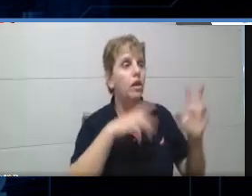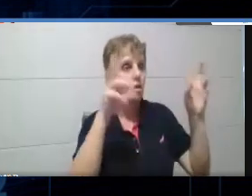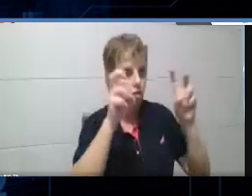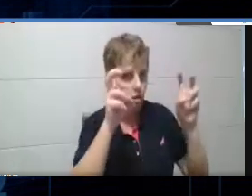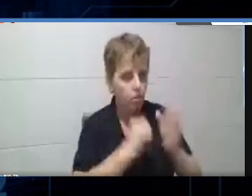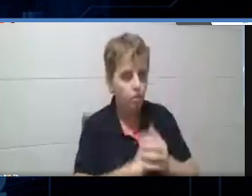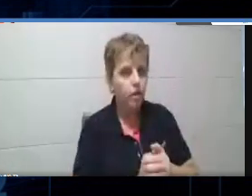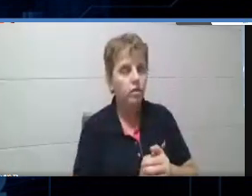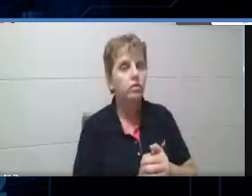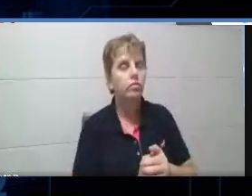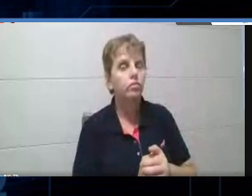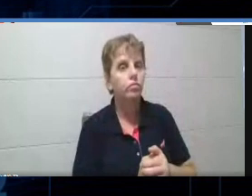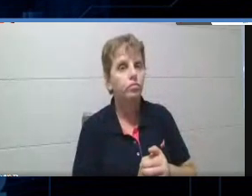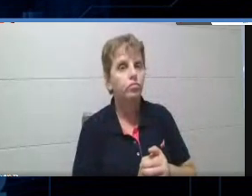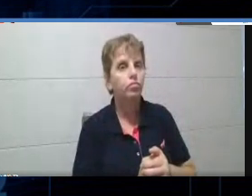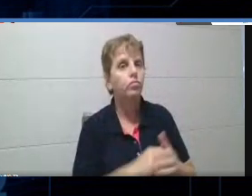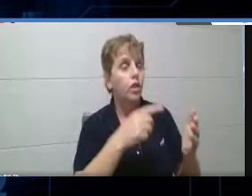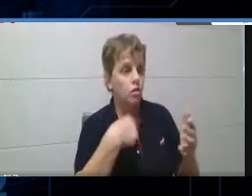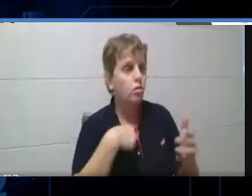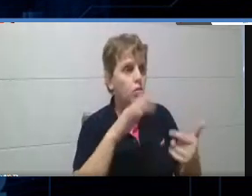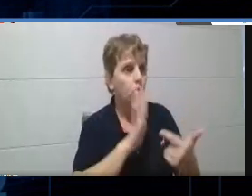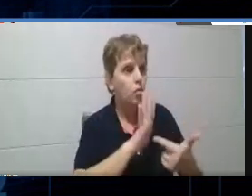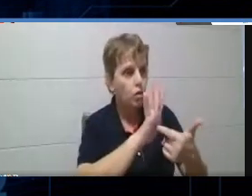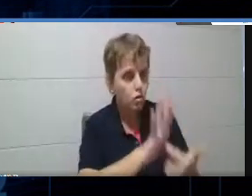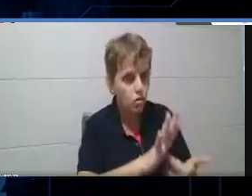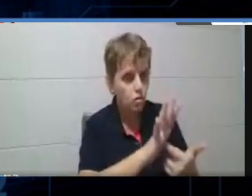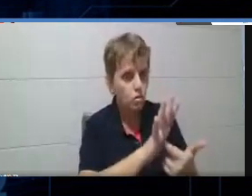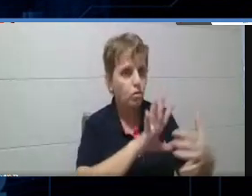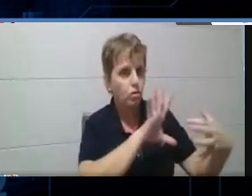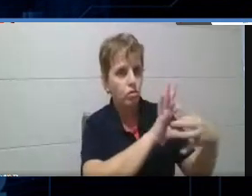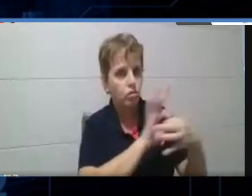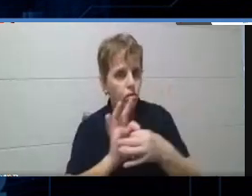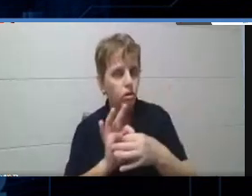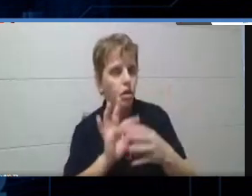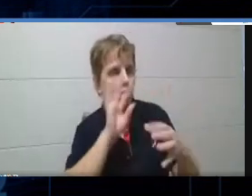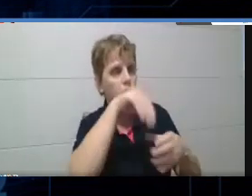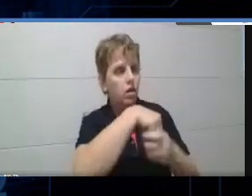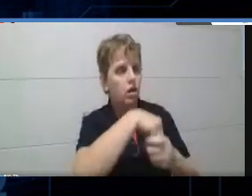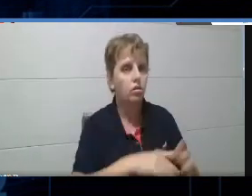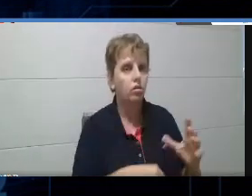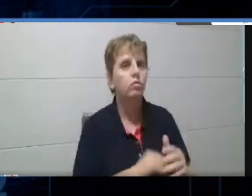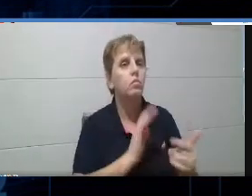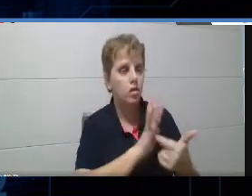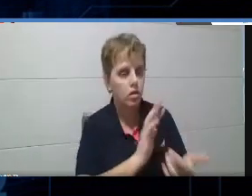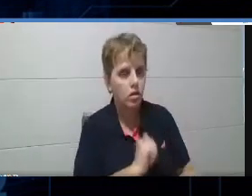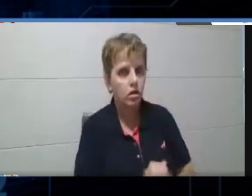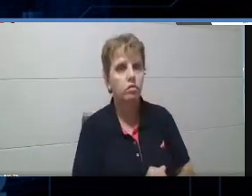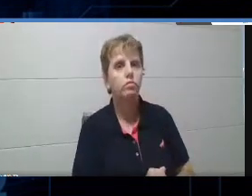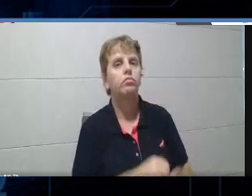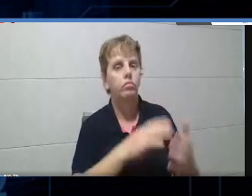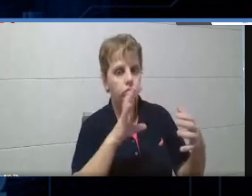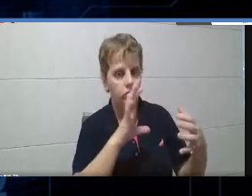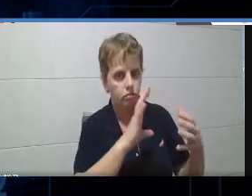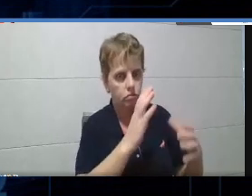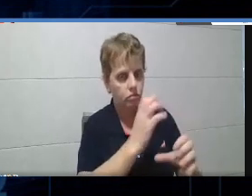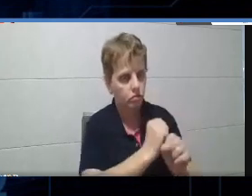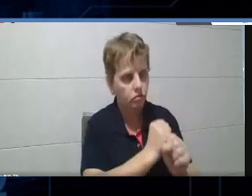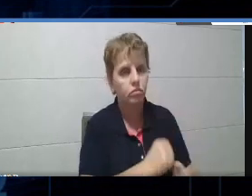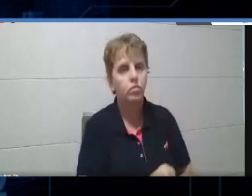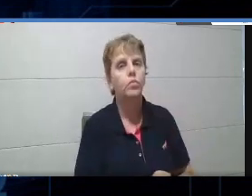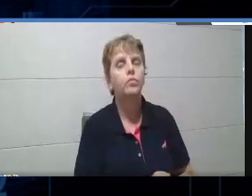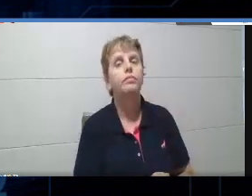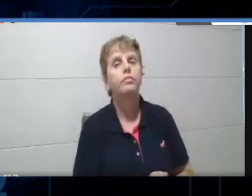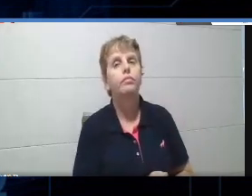um ponto, a definição, você mostrou, tem definição lá, né, mostrei, então você tem mais um ponto, então quando eu